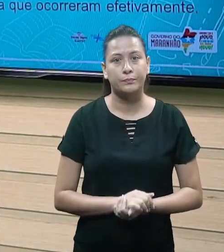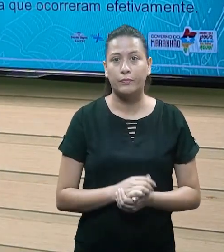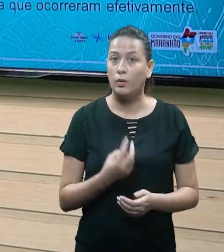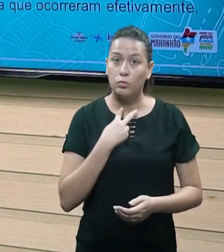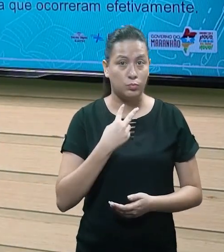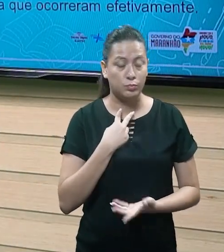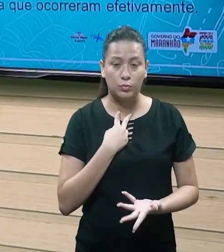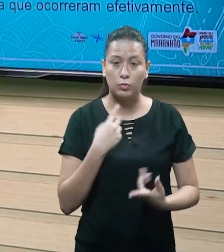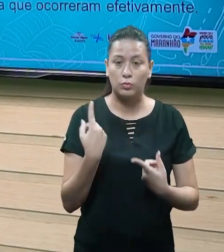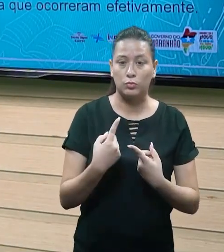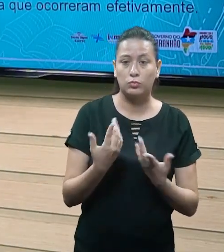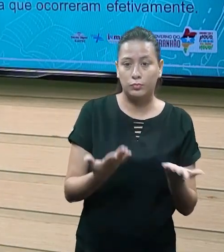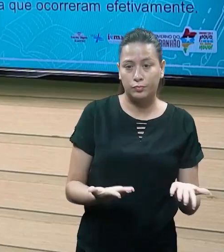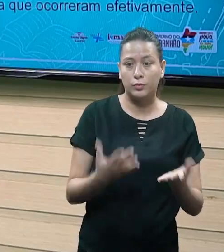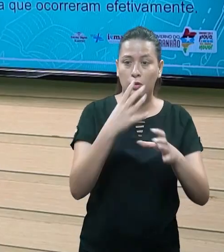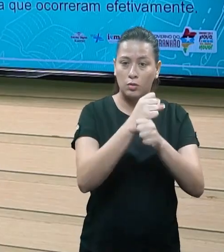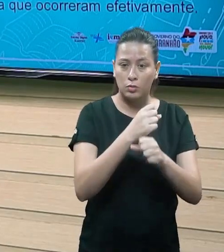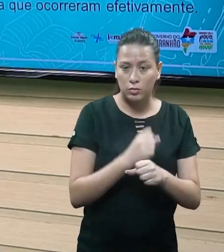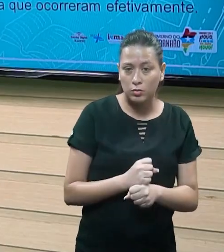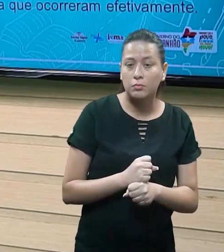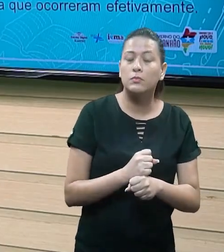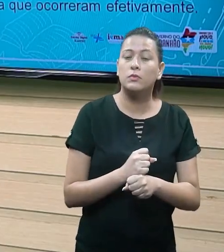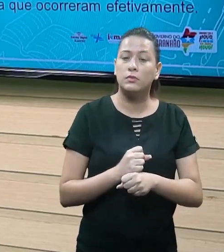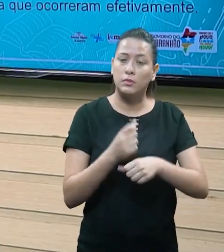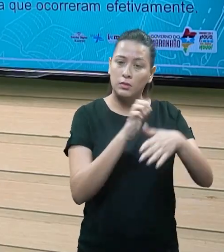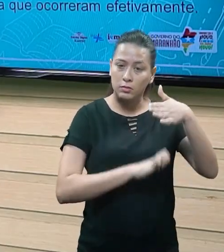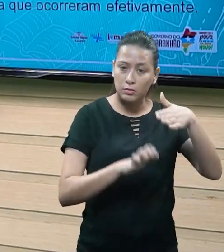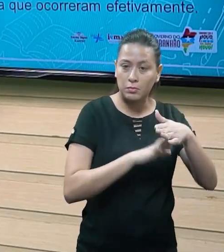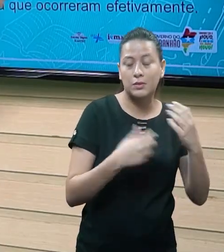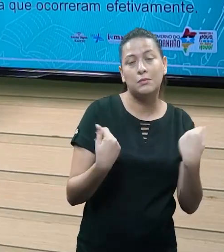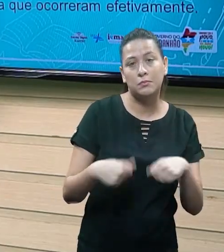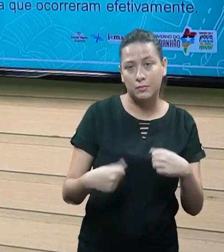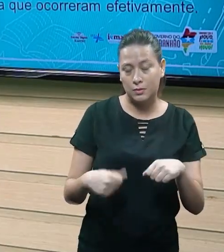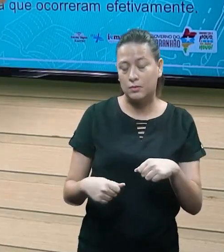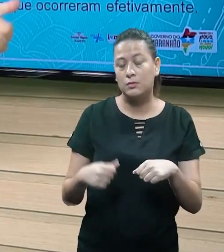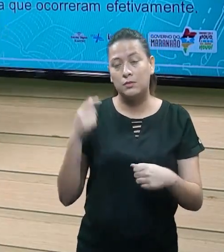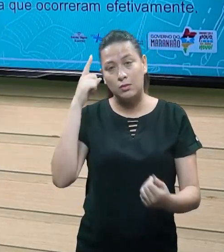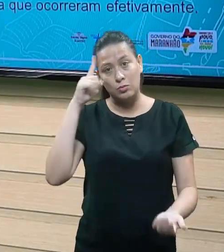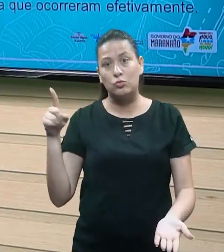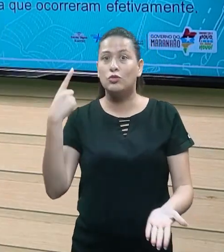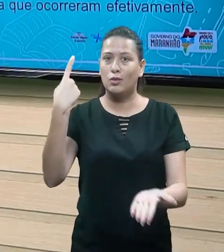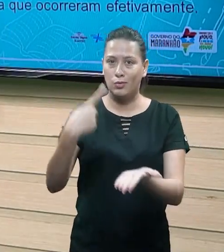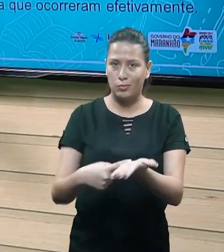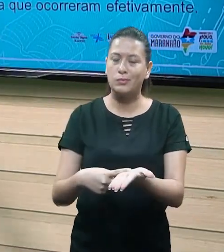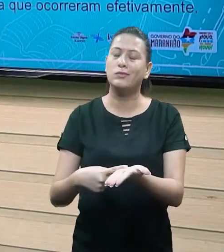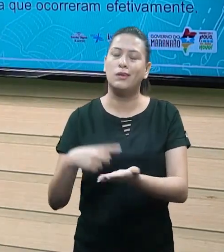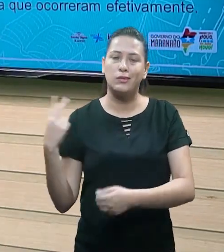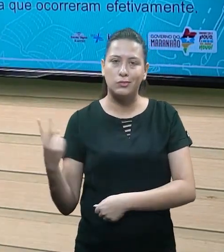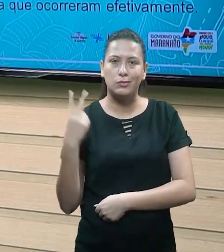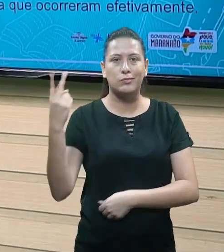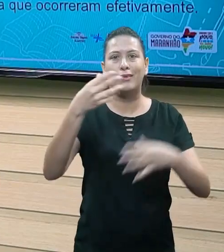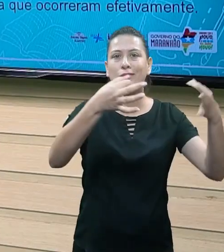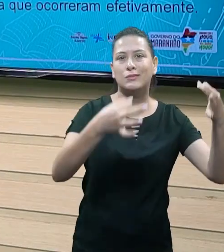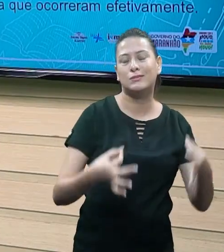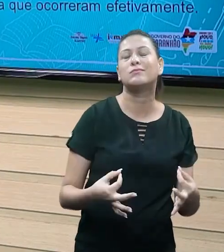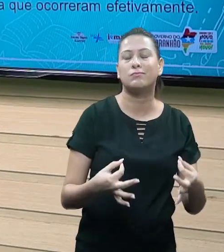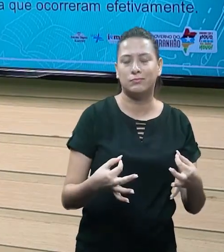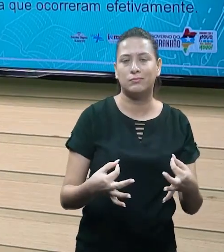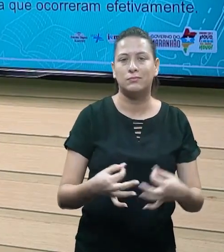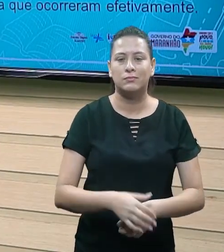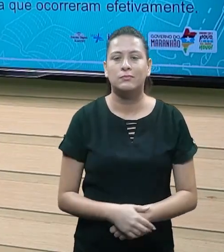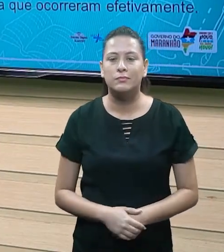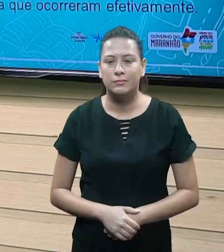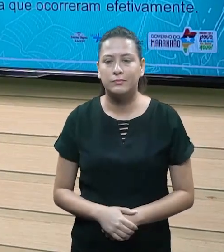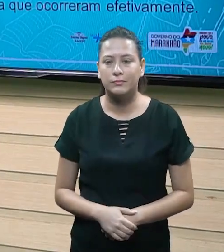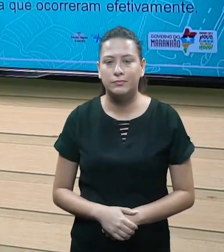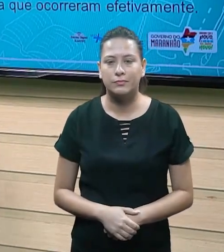Quer dizer o quê? Que a minha contabilidade de uma empresa deve ser feita de imediato ao período que ocorreu na extensão e nos valores corretos independente do fato que originou,